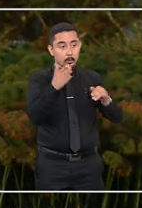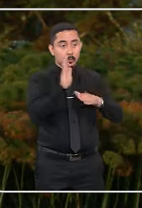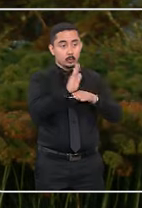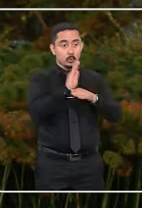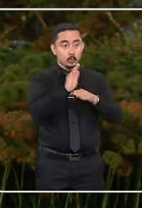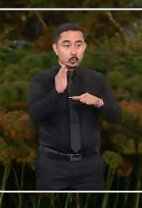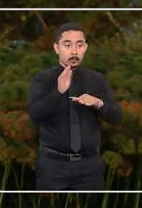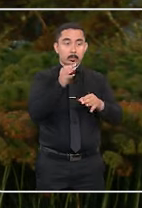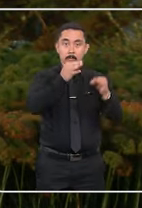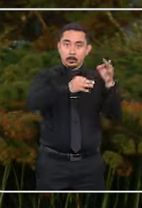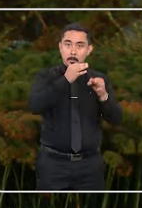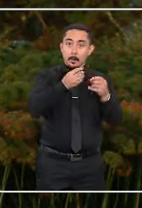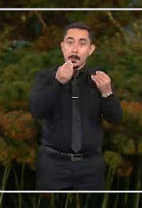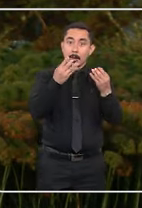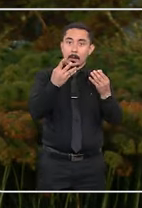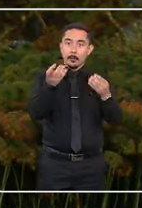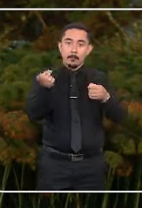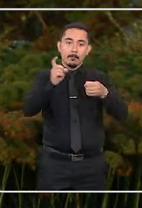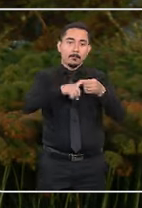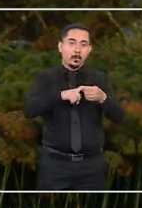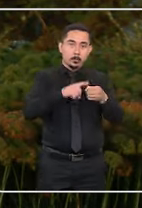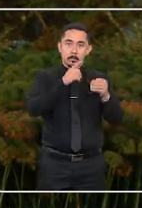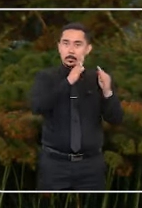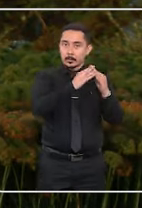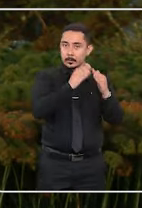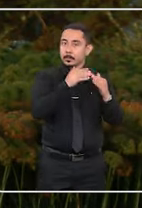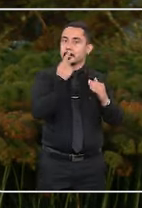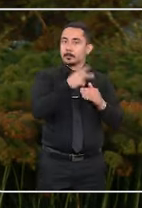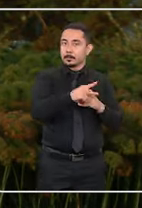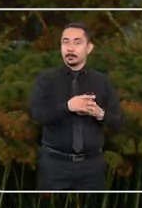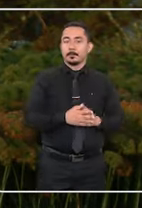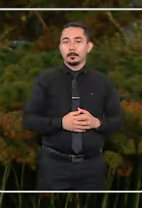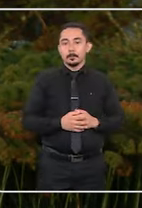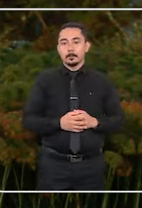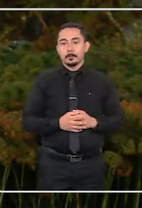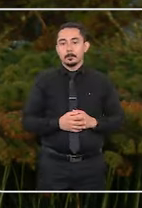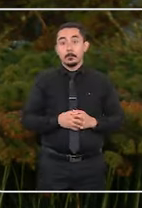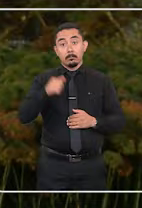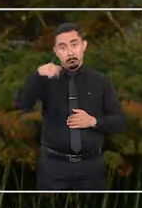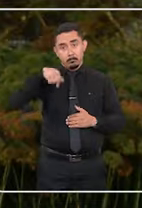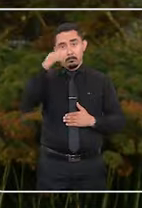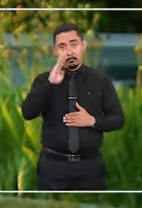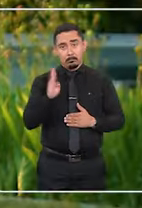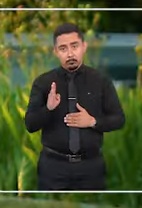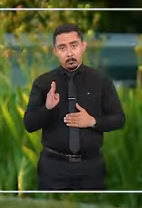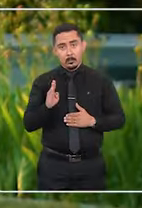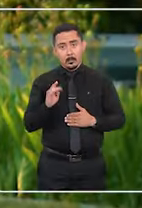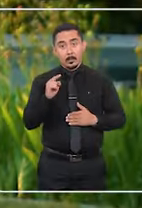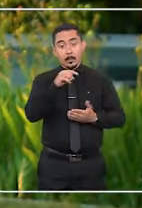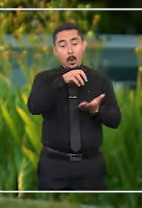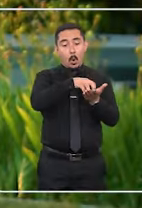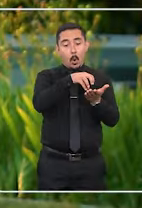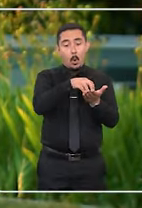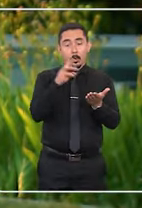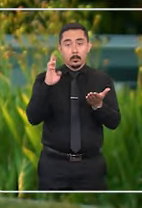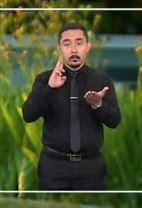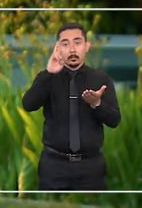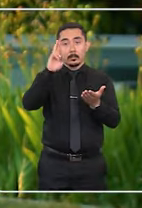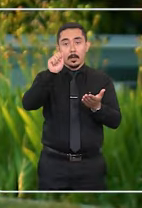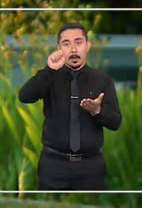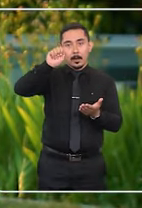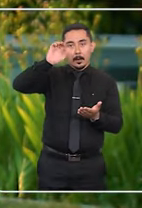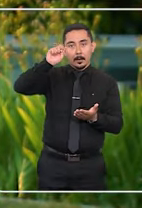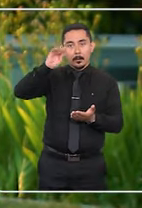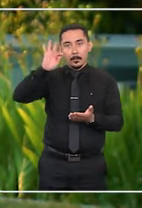de cooperação jurídica internacional para o retorno da criança ao local de residência habitual. Aqui no Brasil, o